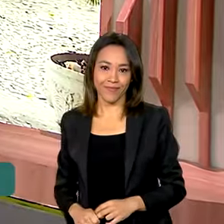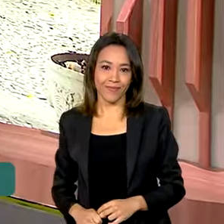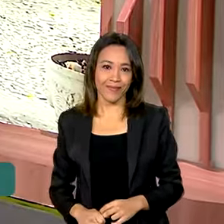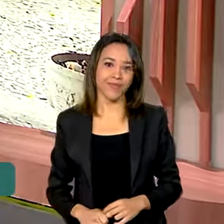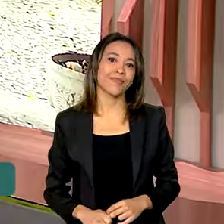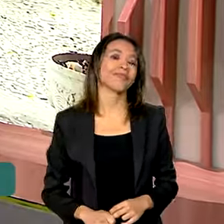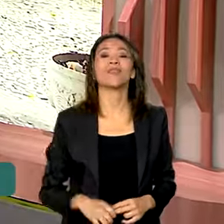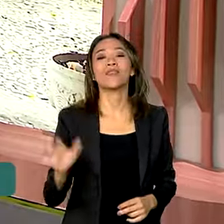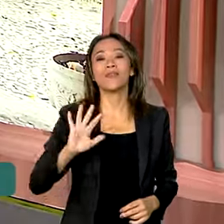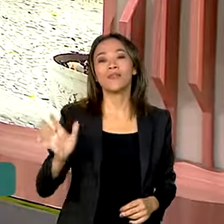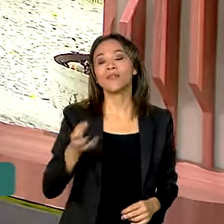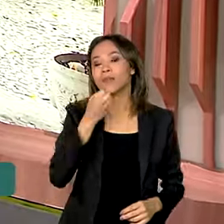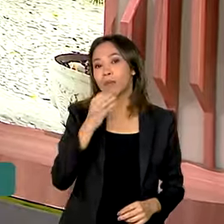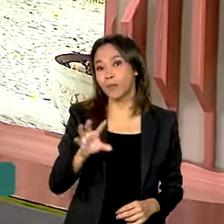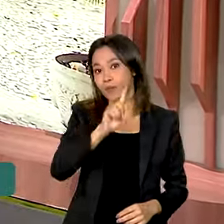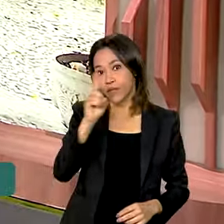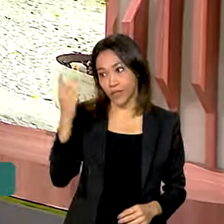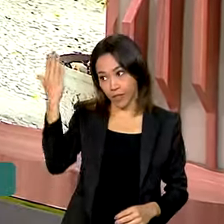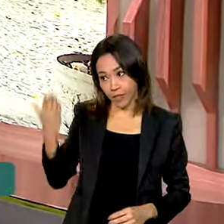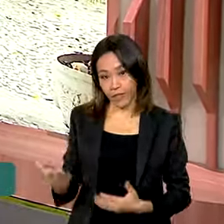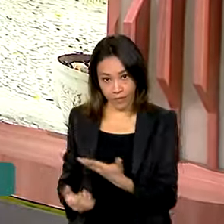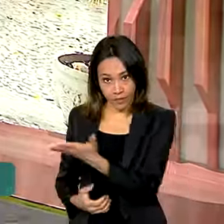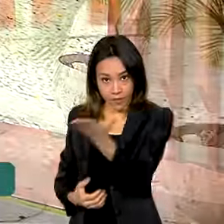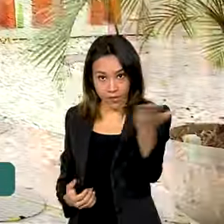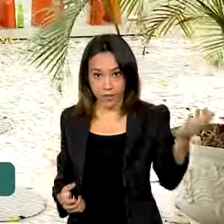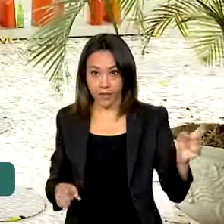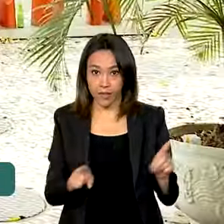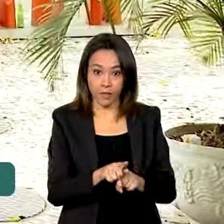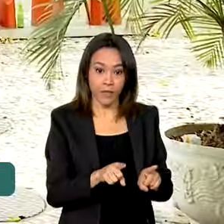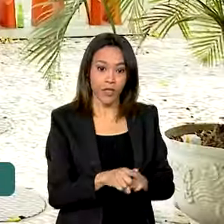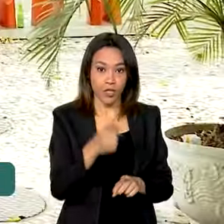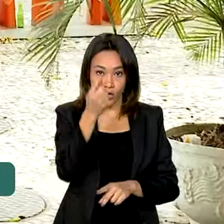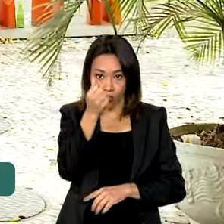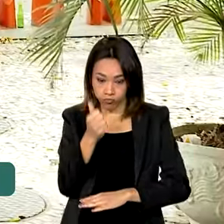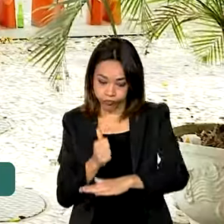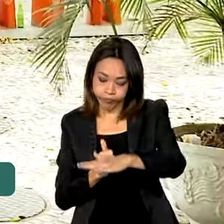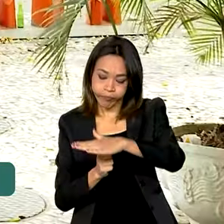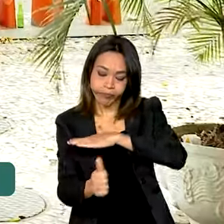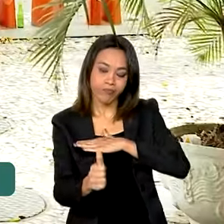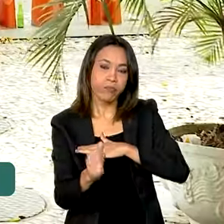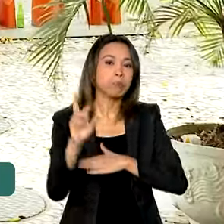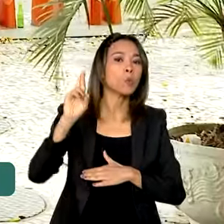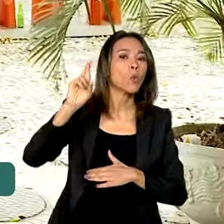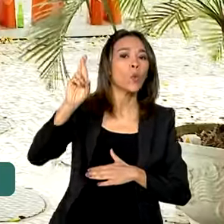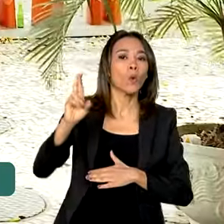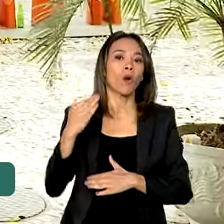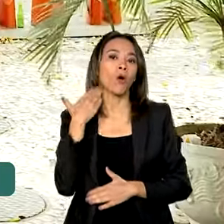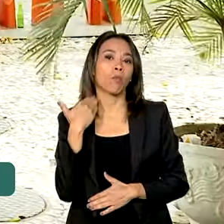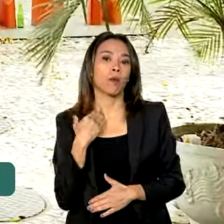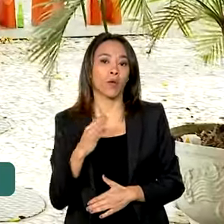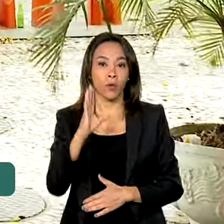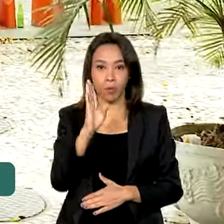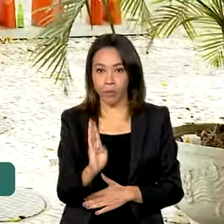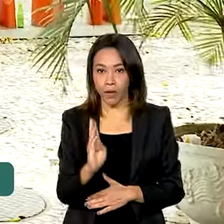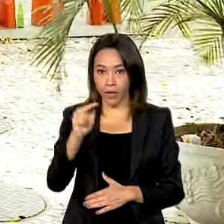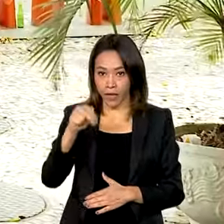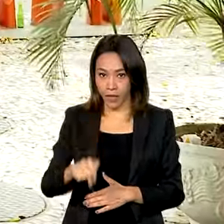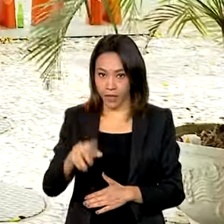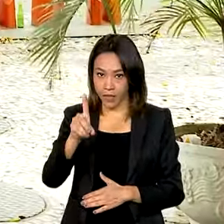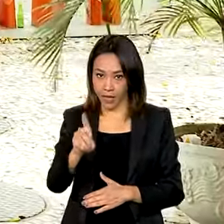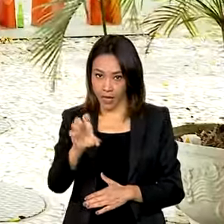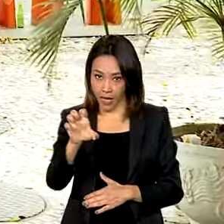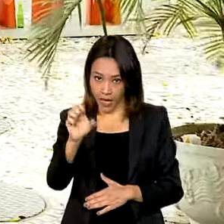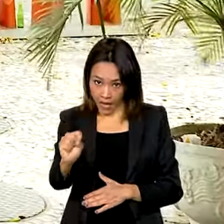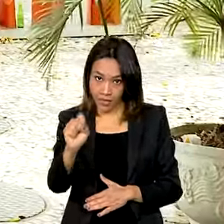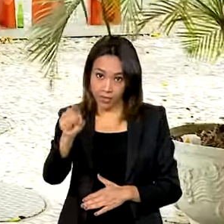Bom dia, Vanessa, para você. Bom dia a todos. Um financiamento concedido pelo BNDES, a Tembice, empresas de bicicletas